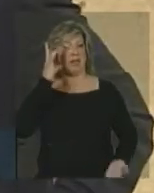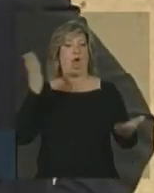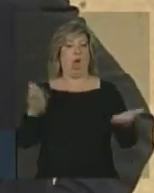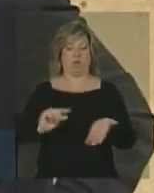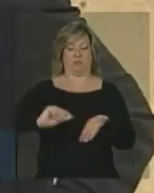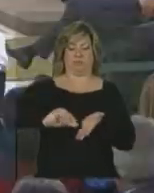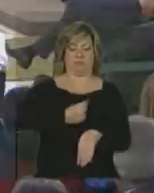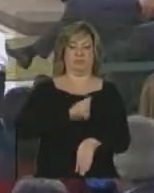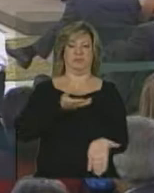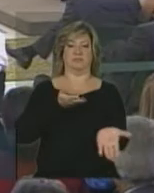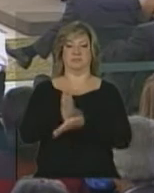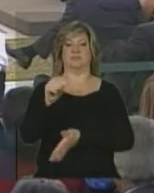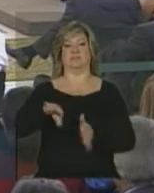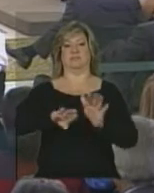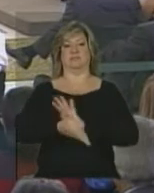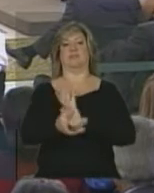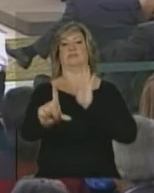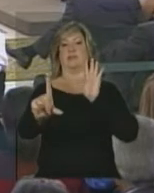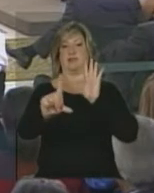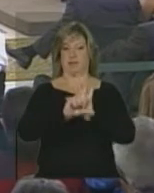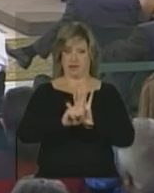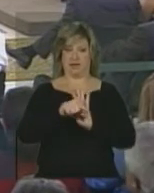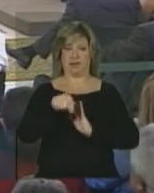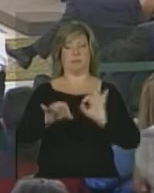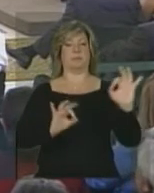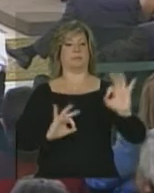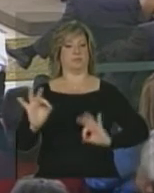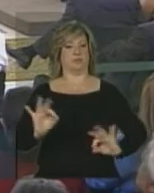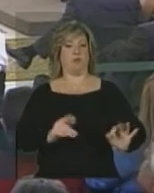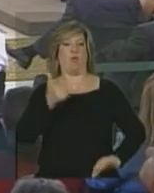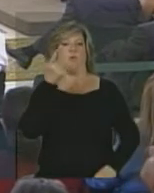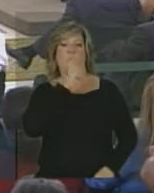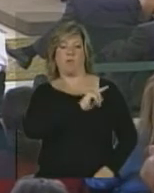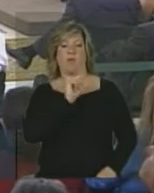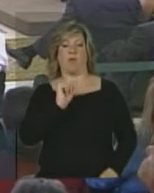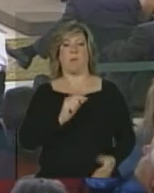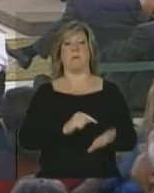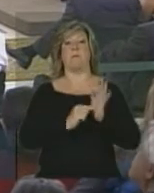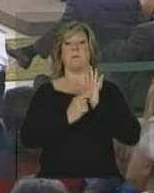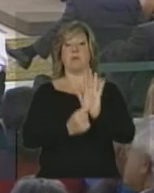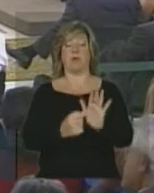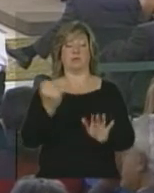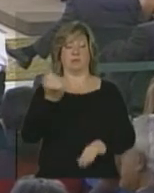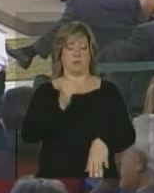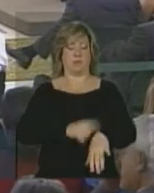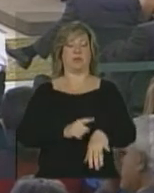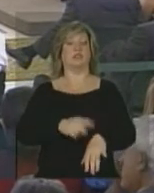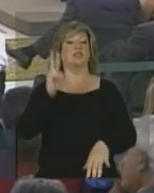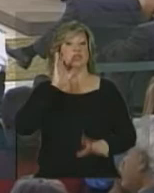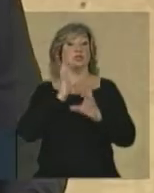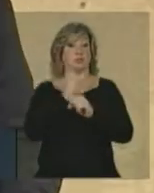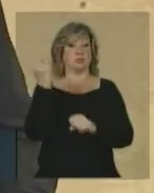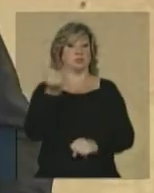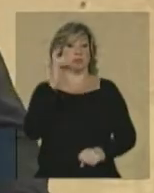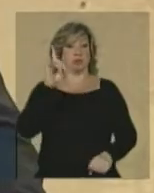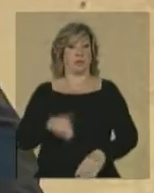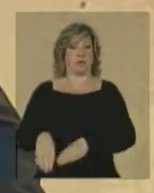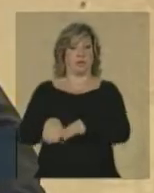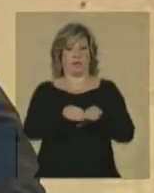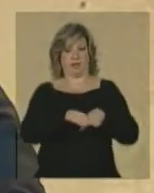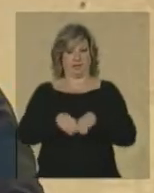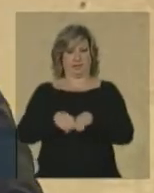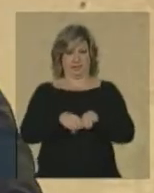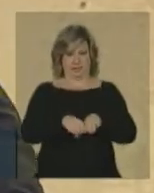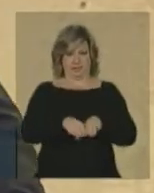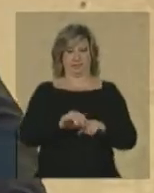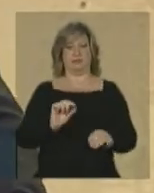sancionar este projeto, marcando um tento histórico na construção da nossa democracia. De outro